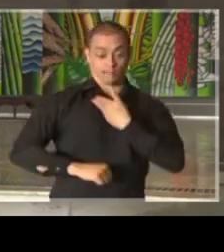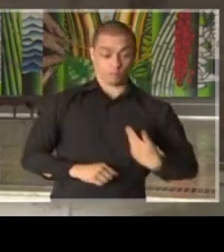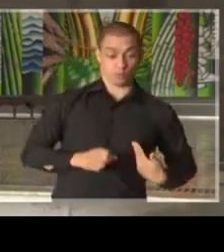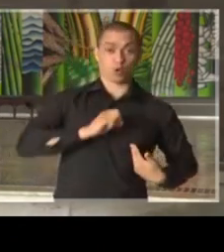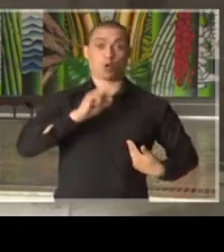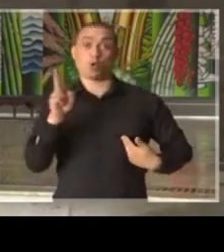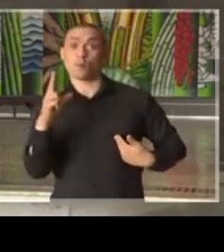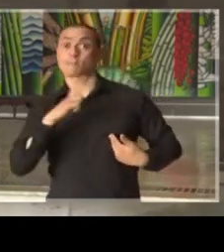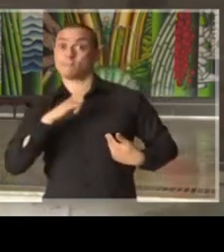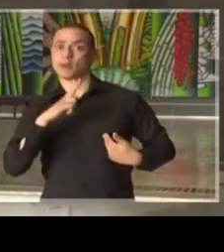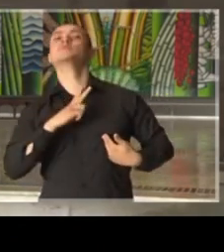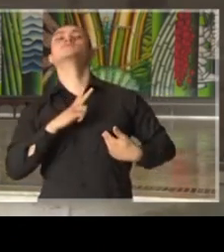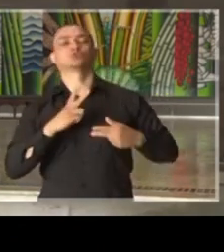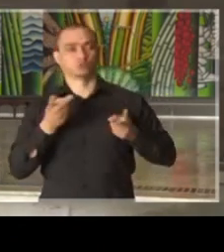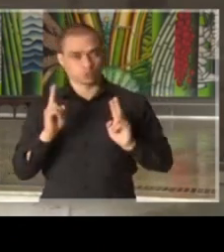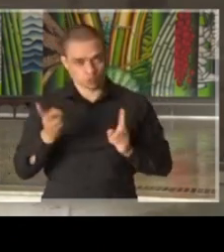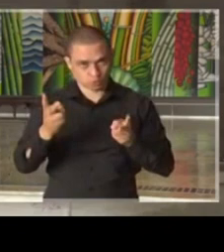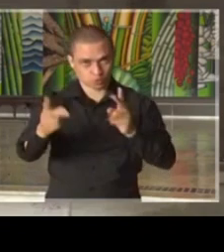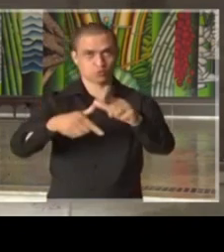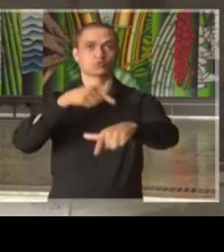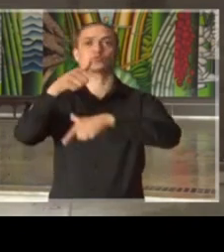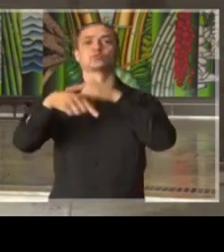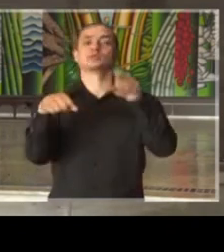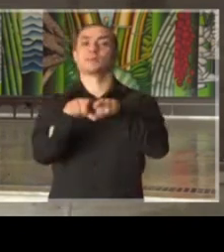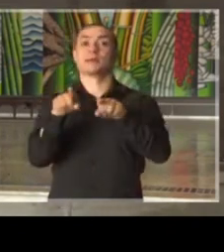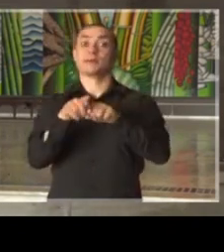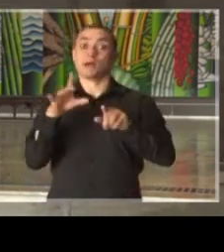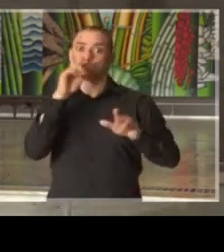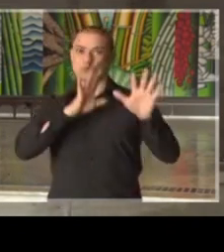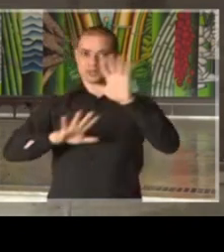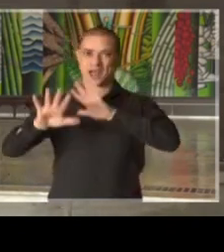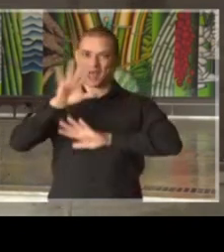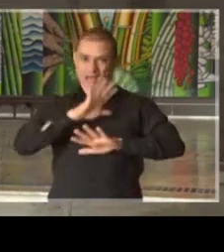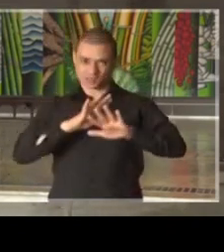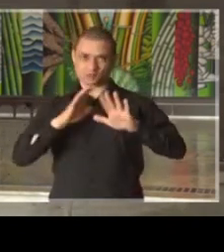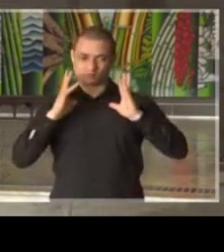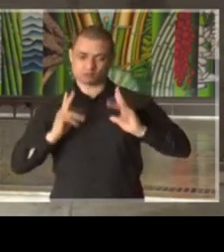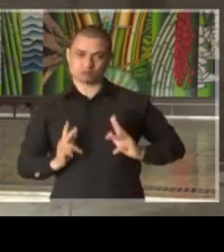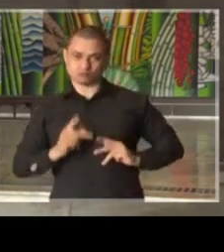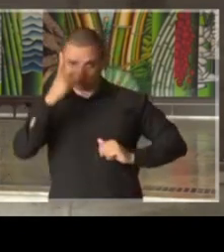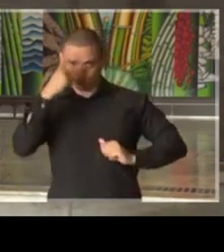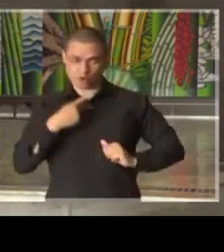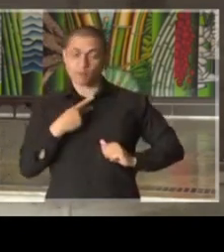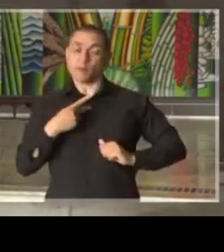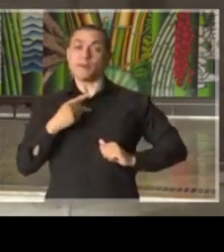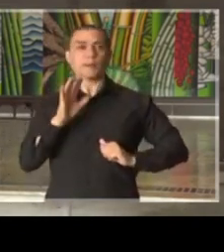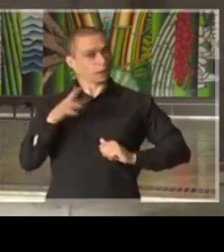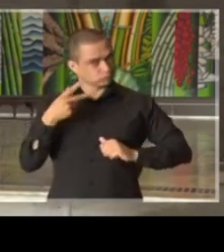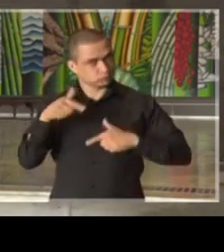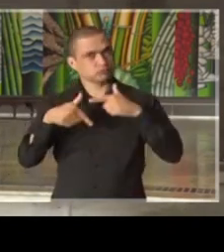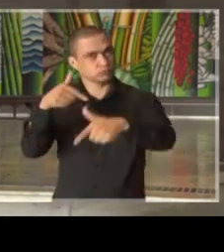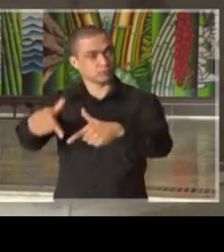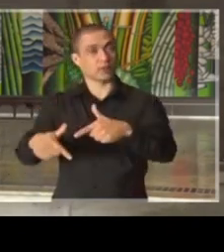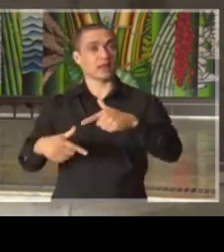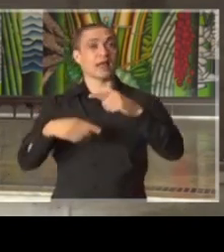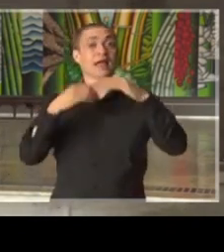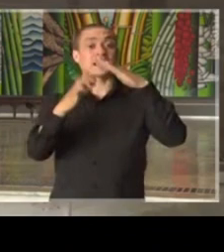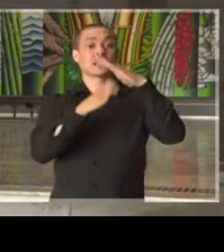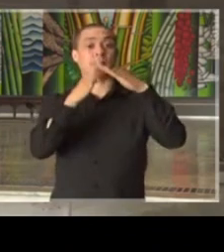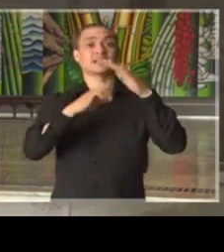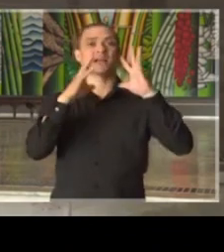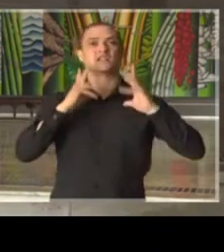devem continuar a funcionar também com os resguardos e os devidos cuidados. Empresas de limpeza e